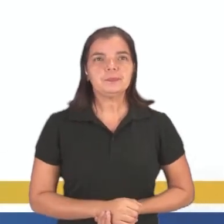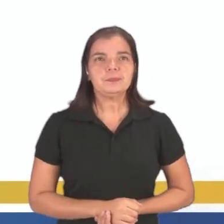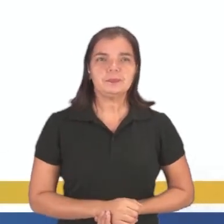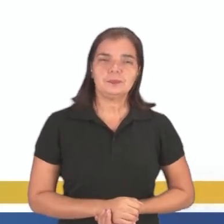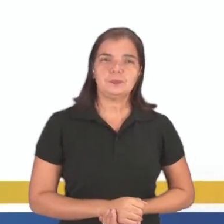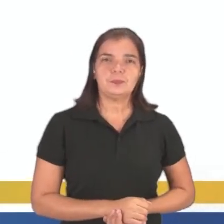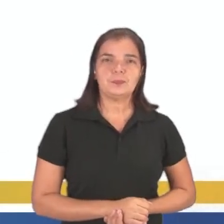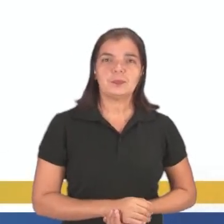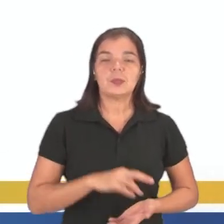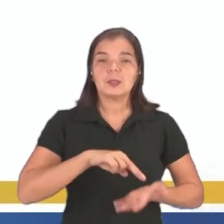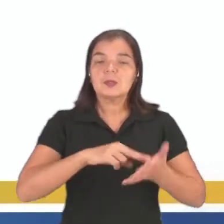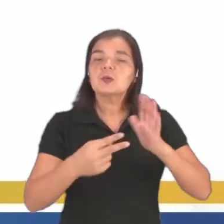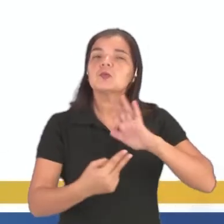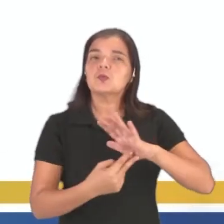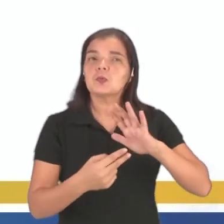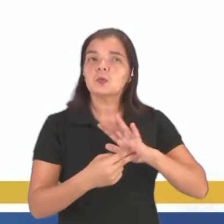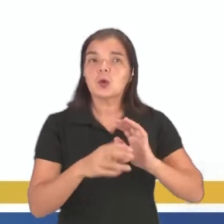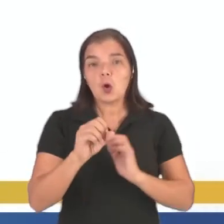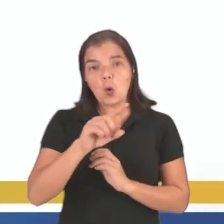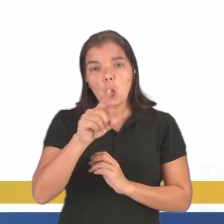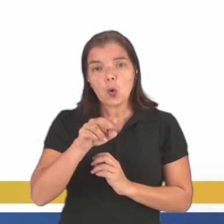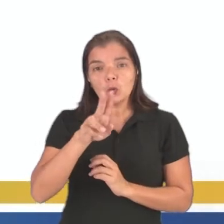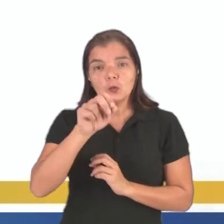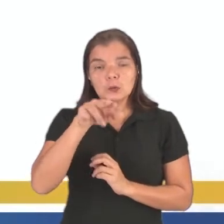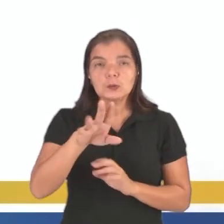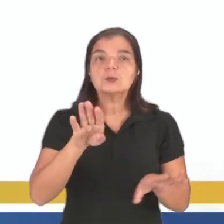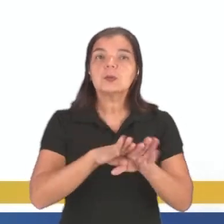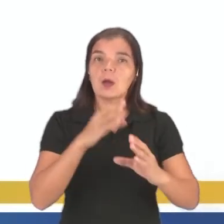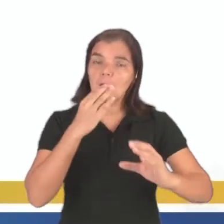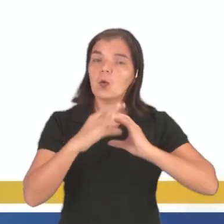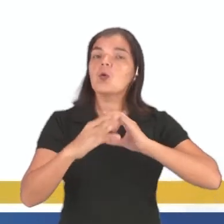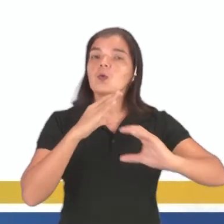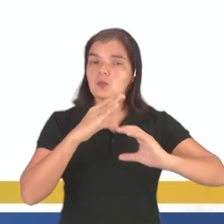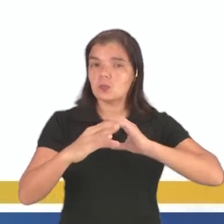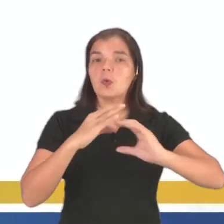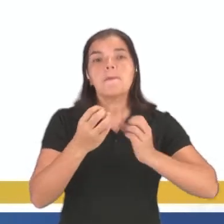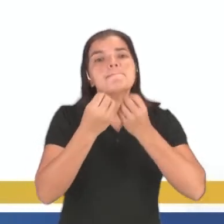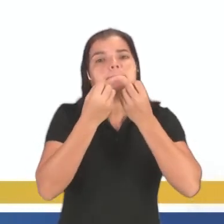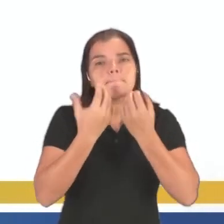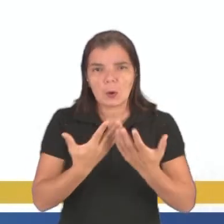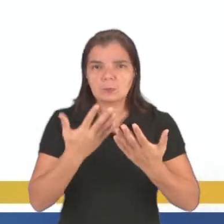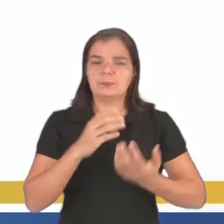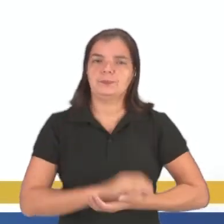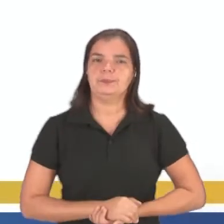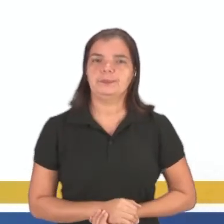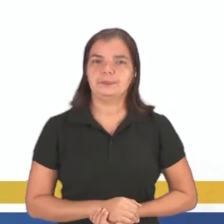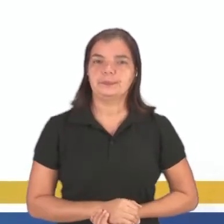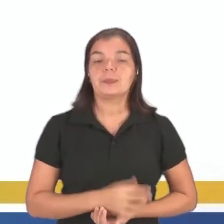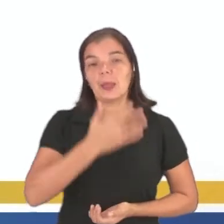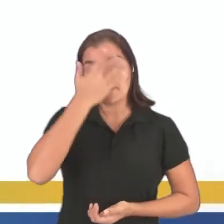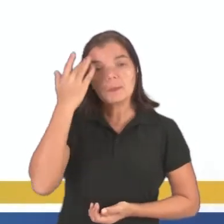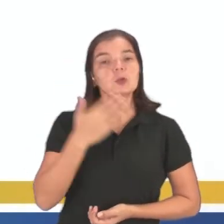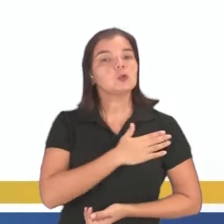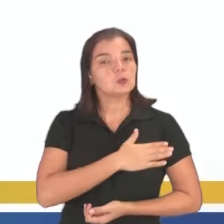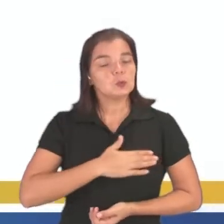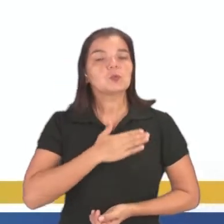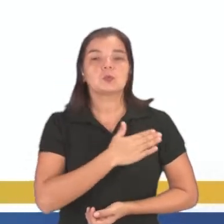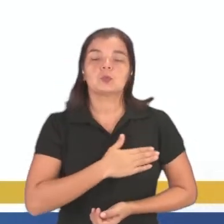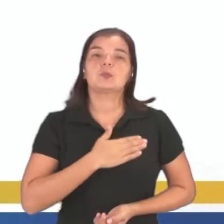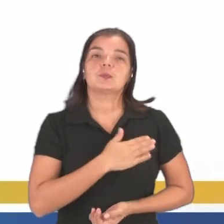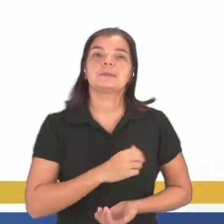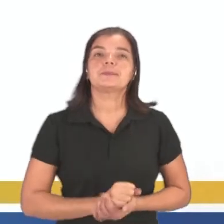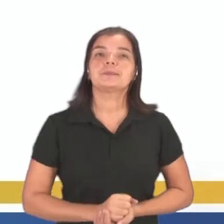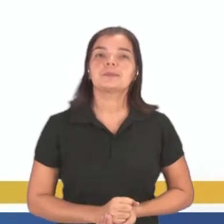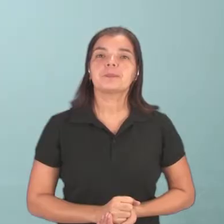cantante chevere. Quer dizer o quê? Que o Osuna é um cantante, um cantor muito bom. Certo? Que as pessoas gostam dele.